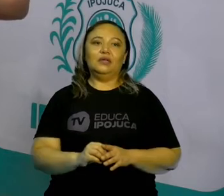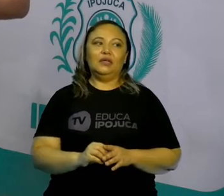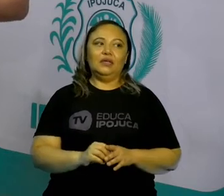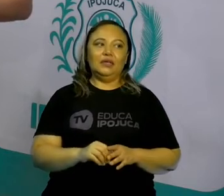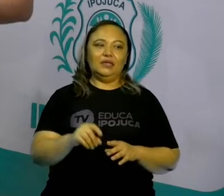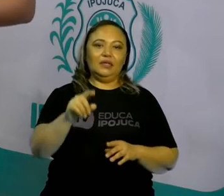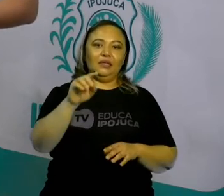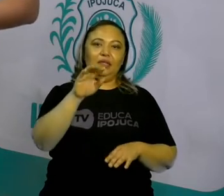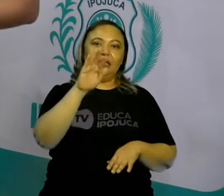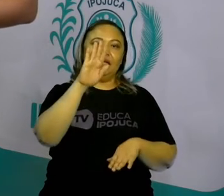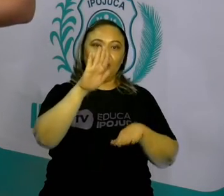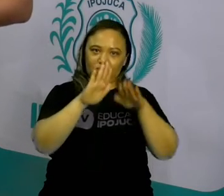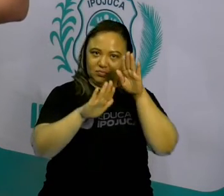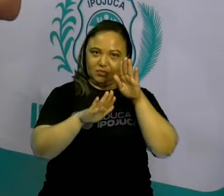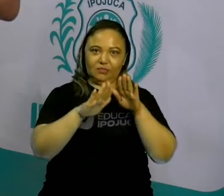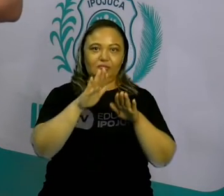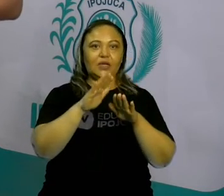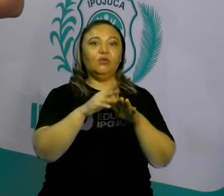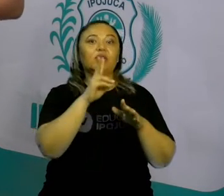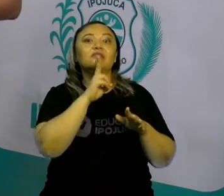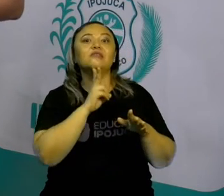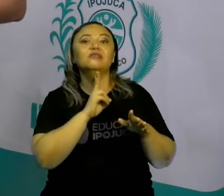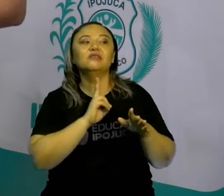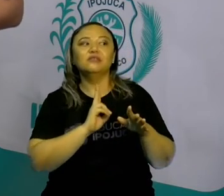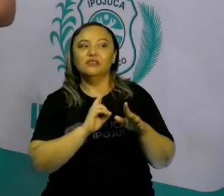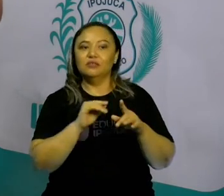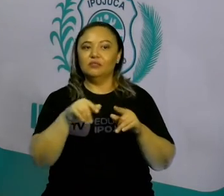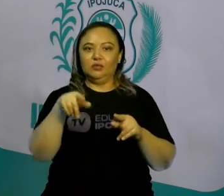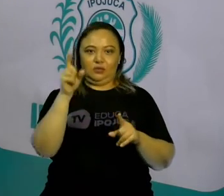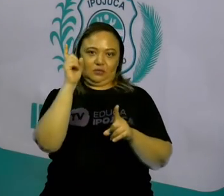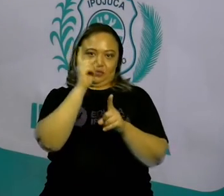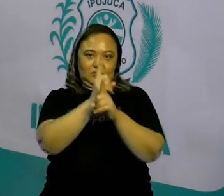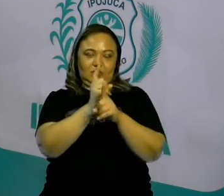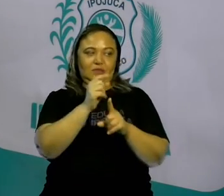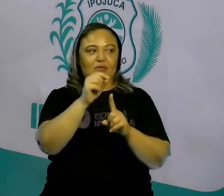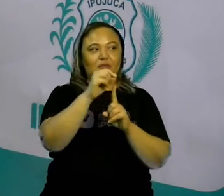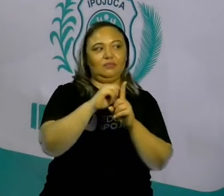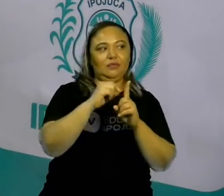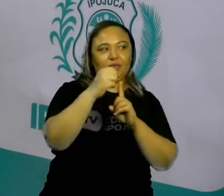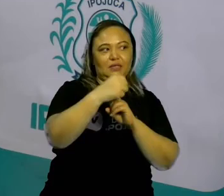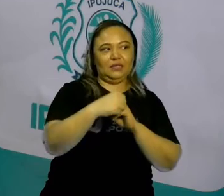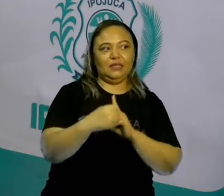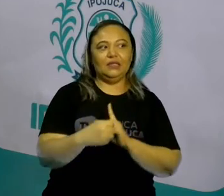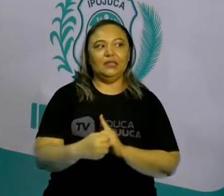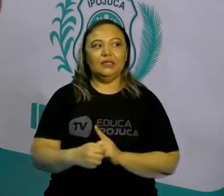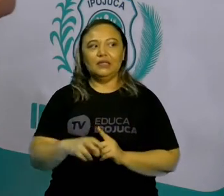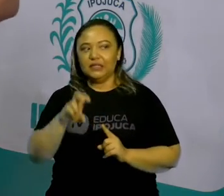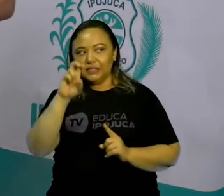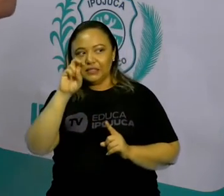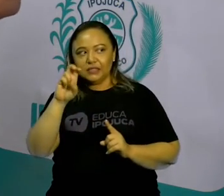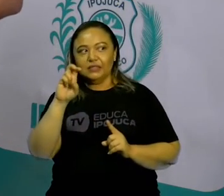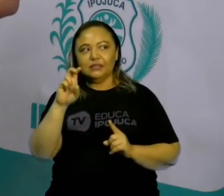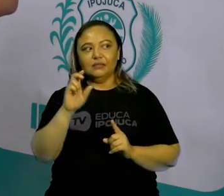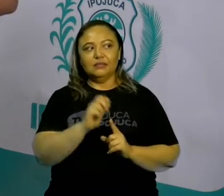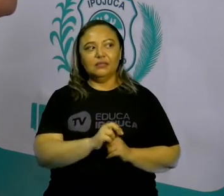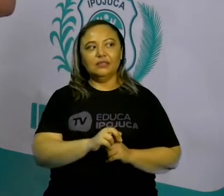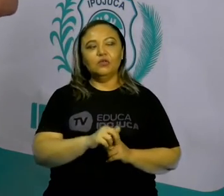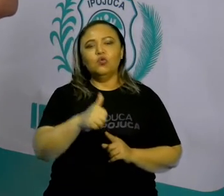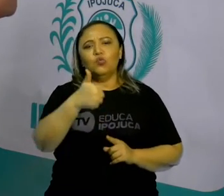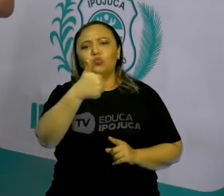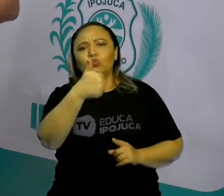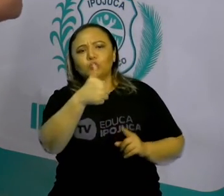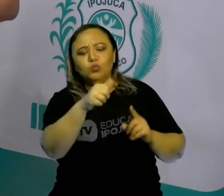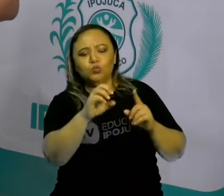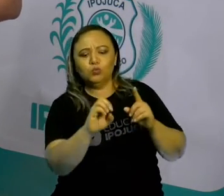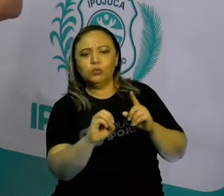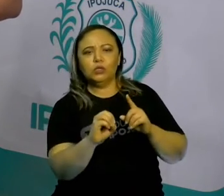O evento que a gente deseja. Que é encontrar uma banana. Existem cinco bananas escondidas. E o